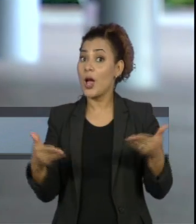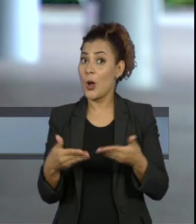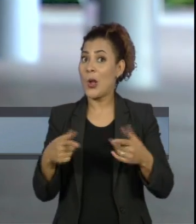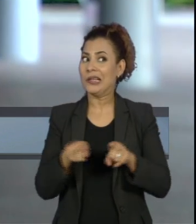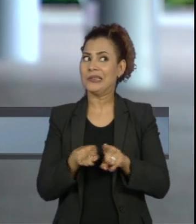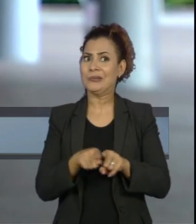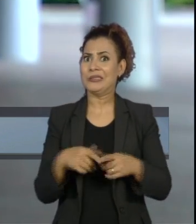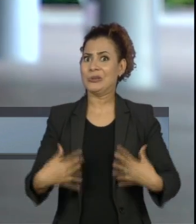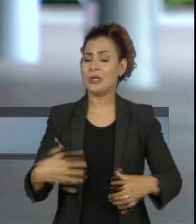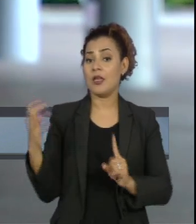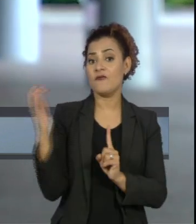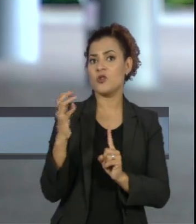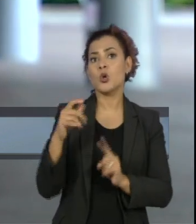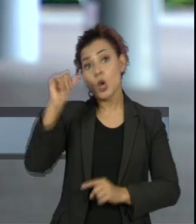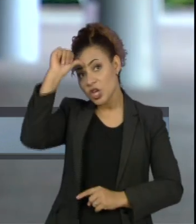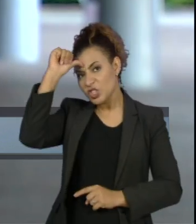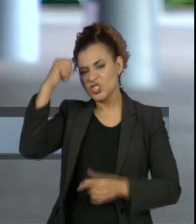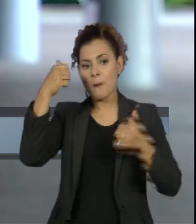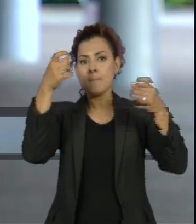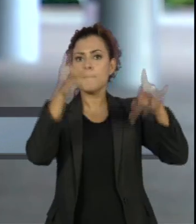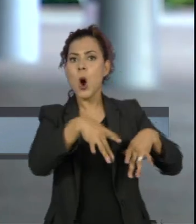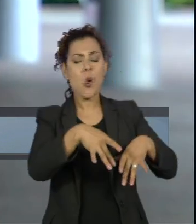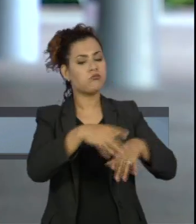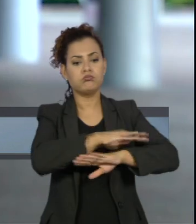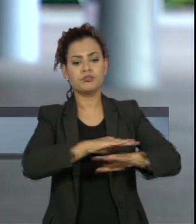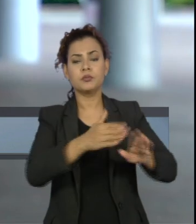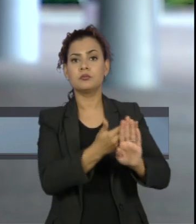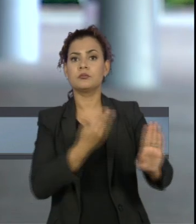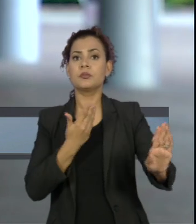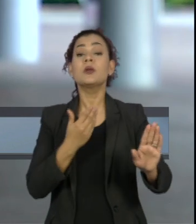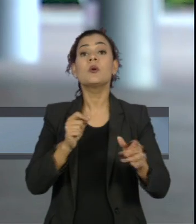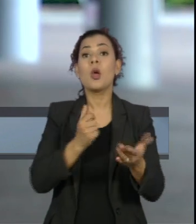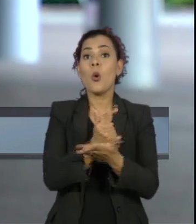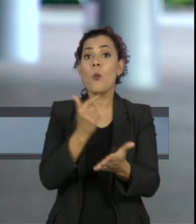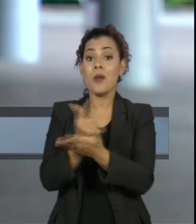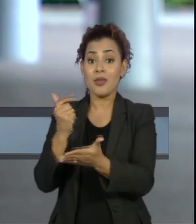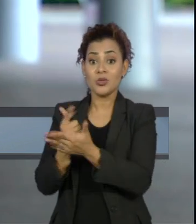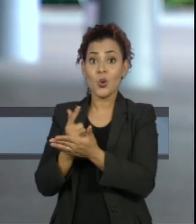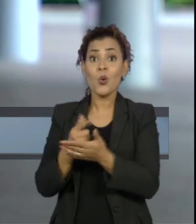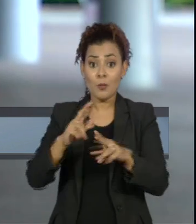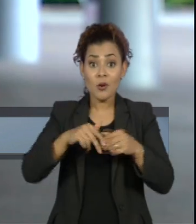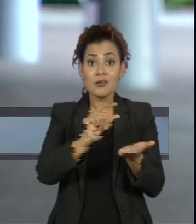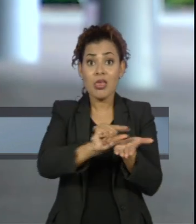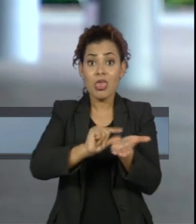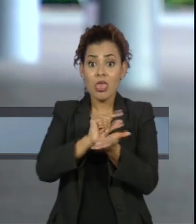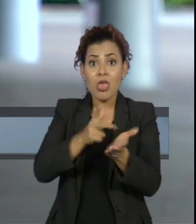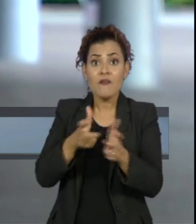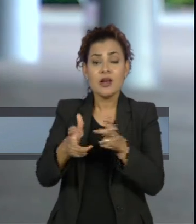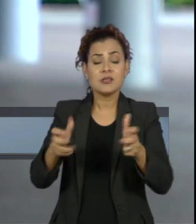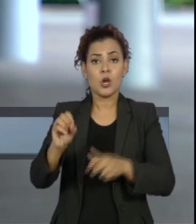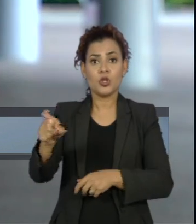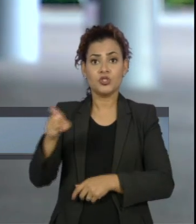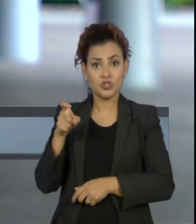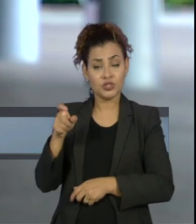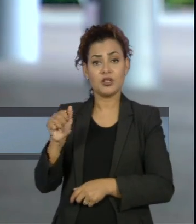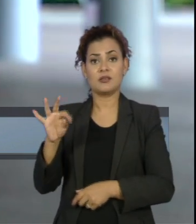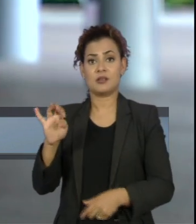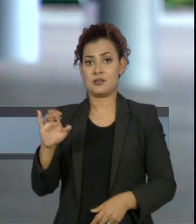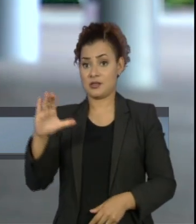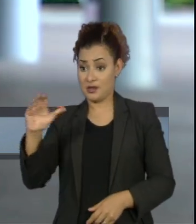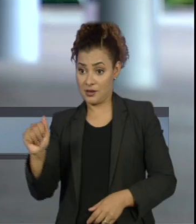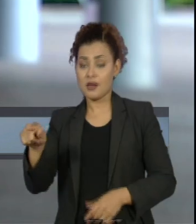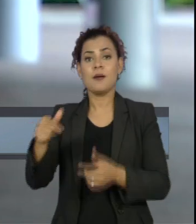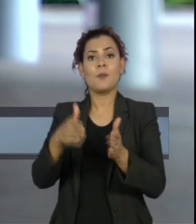pesou para que a Índia deixasse o Brasil de fora da lista de primeiros compradores a receberem remessas da vacina Oxford-AstraZeneca